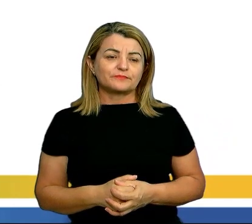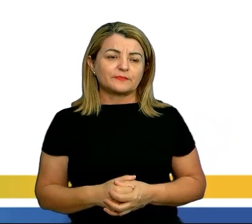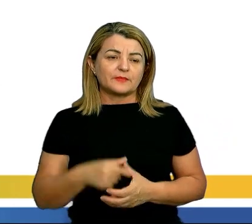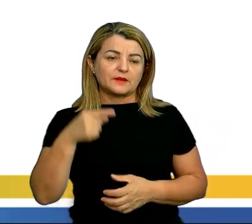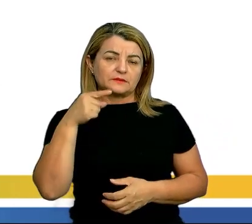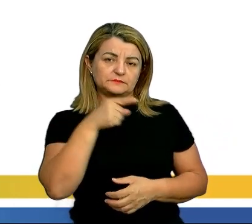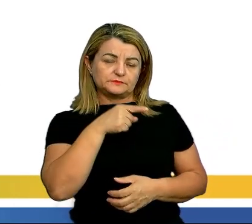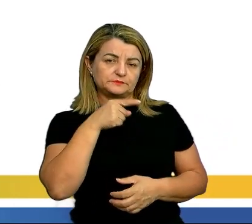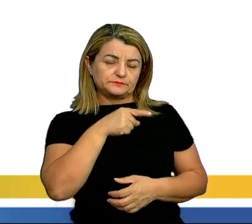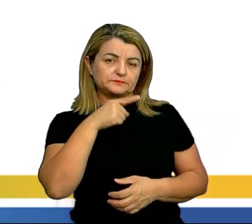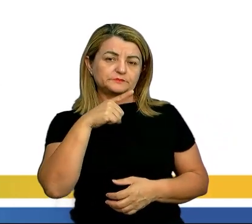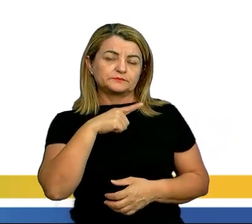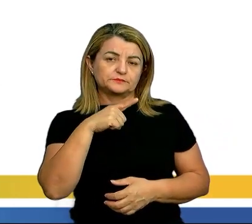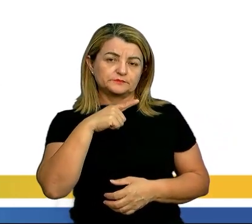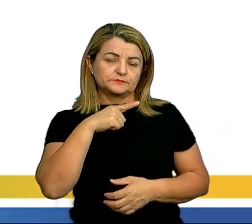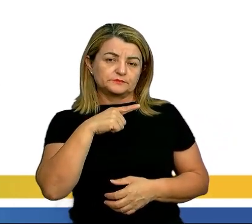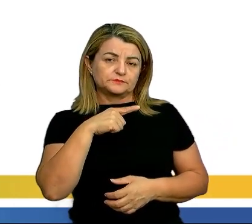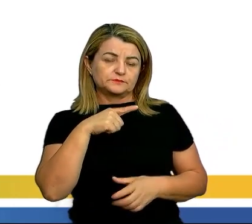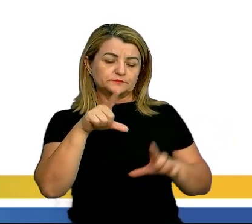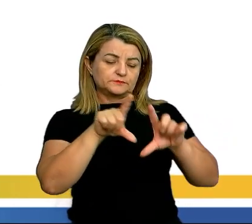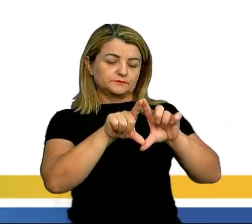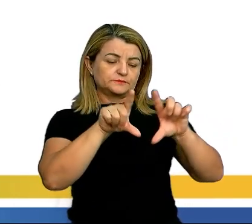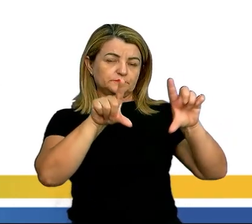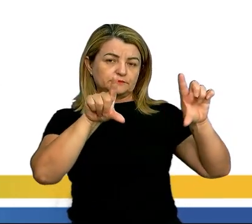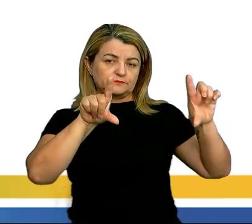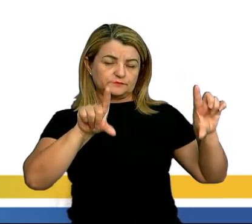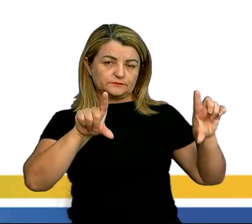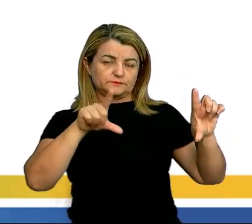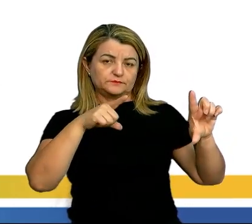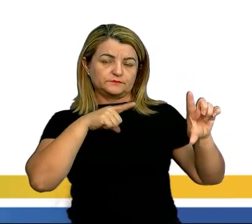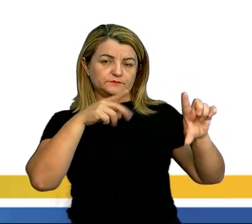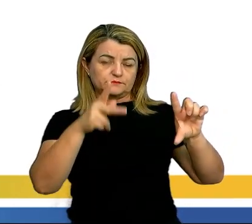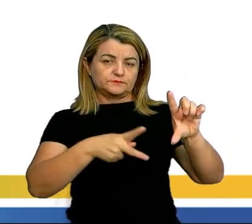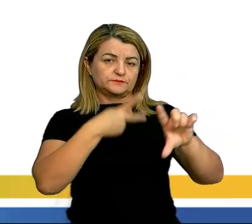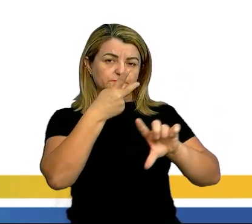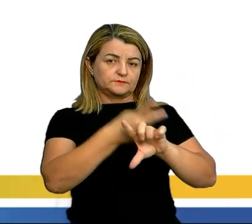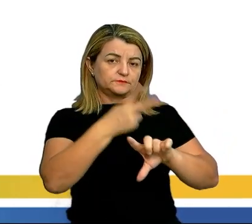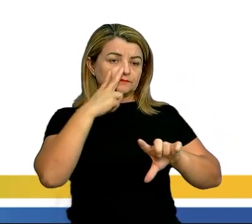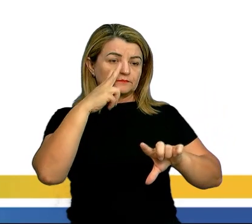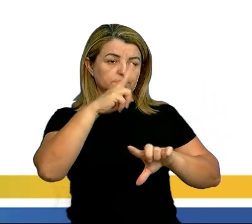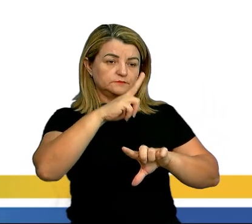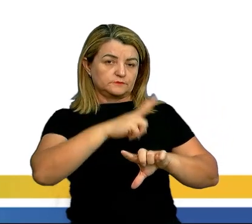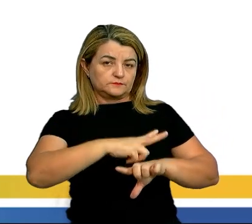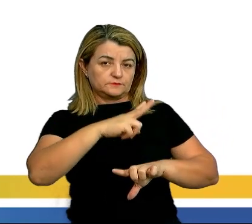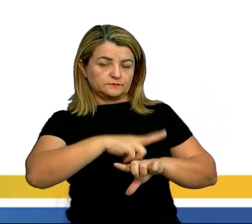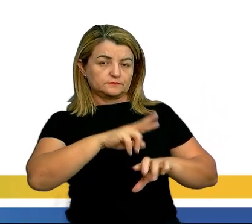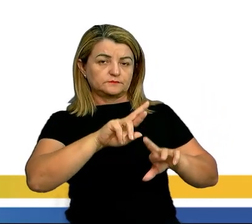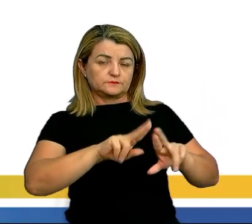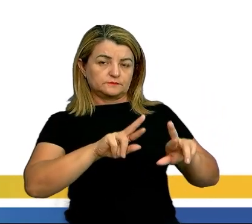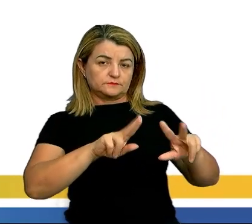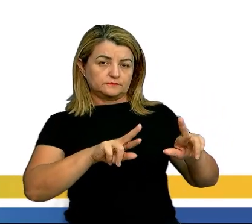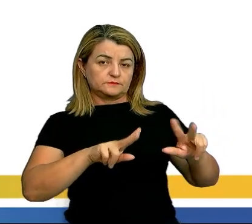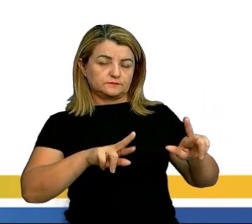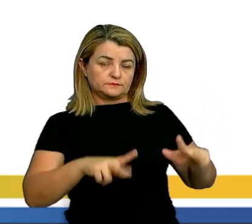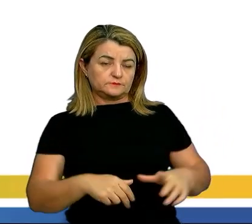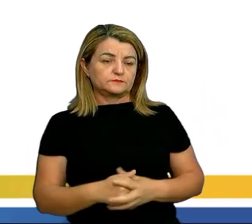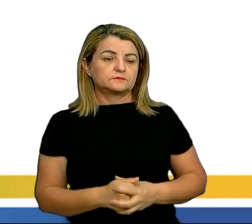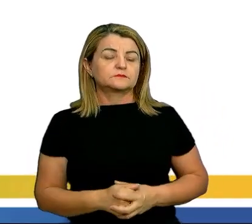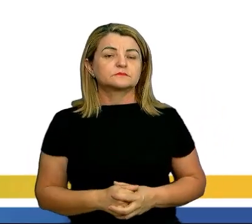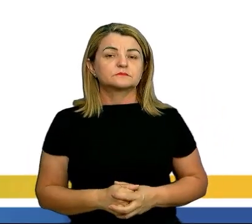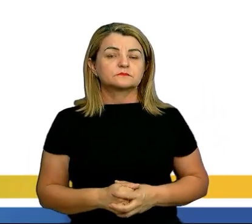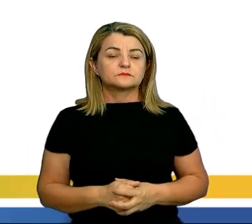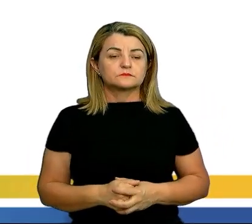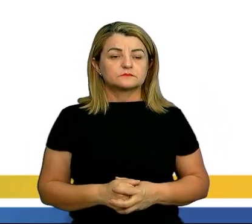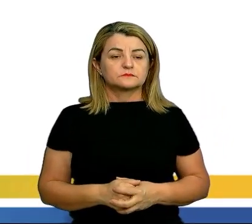E aí, eu trouxe esse trecho dessa obra aí para vocês observarem a diferença em relação ao...